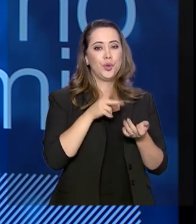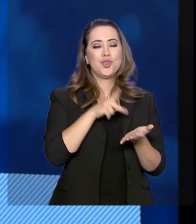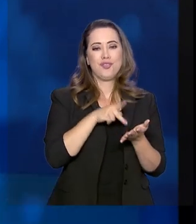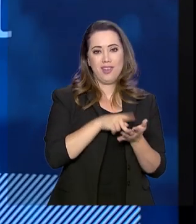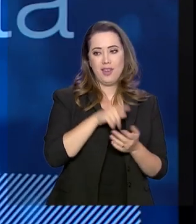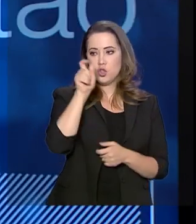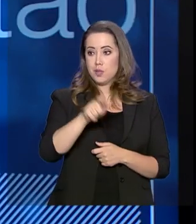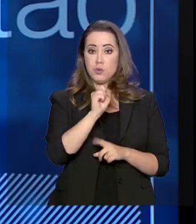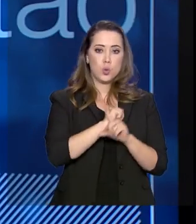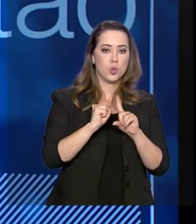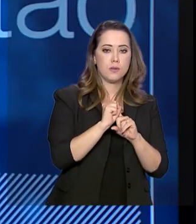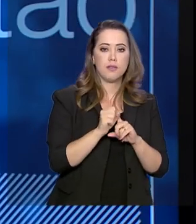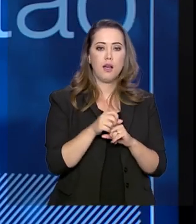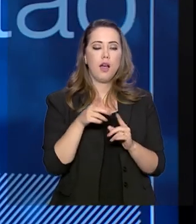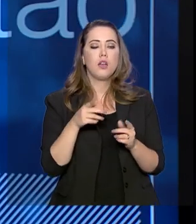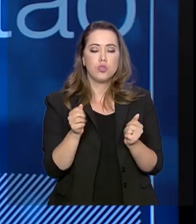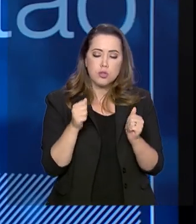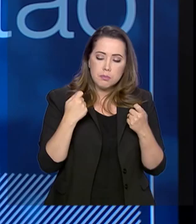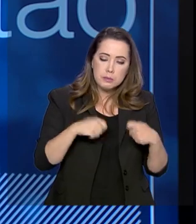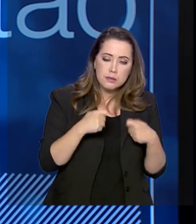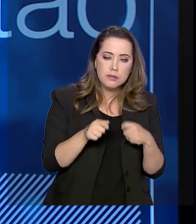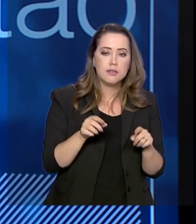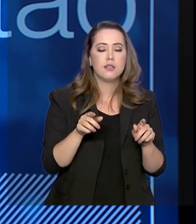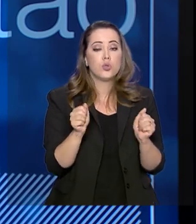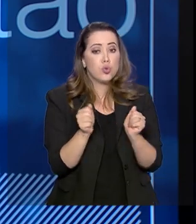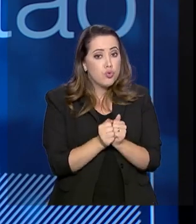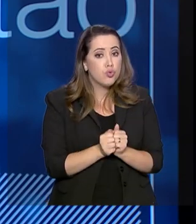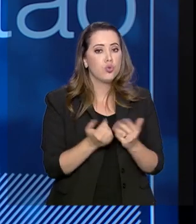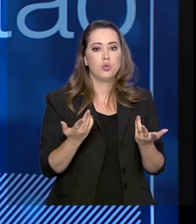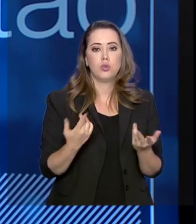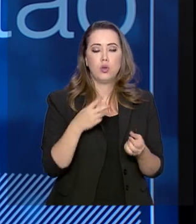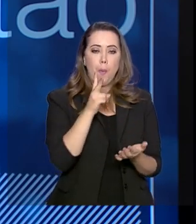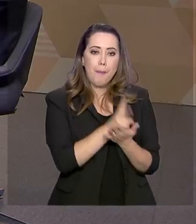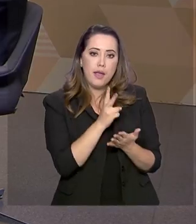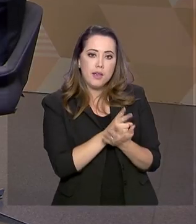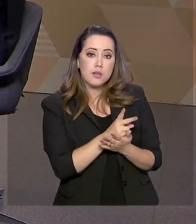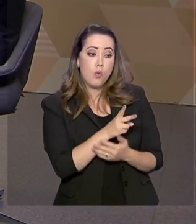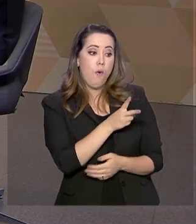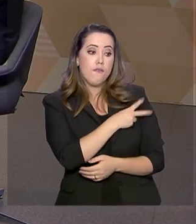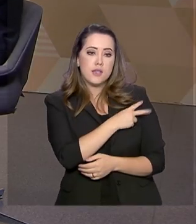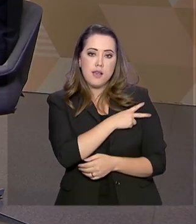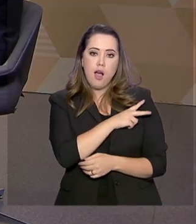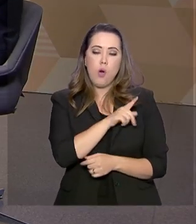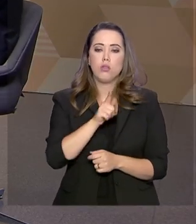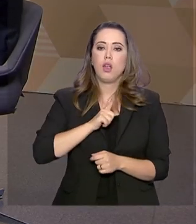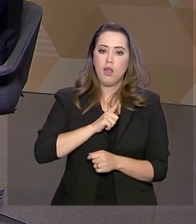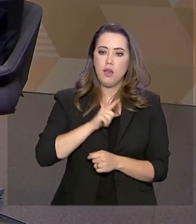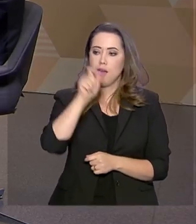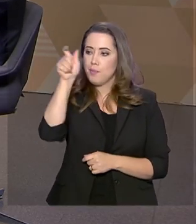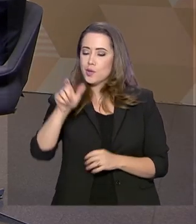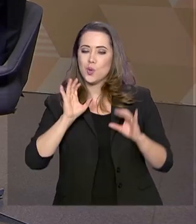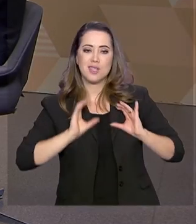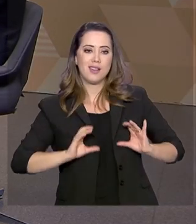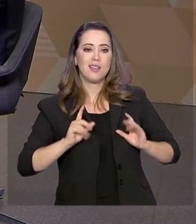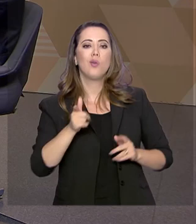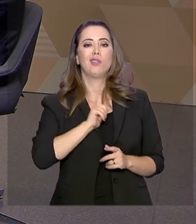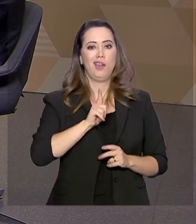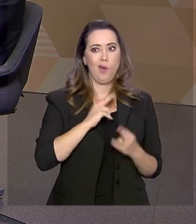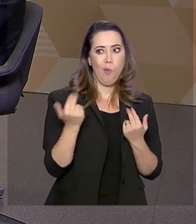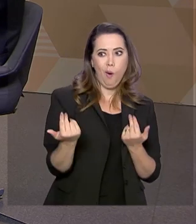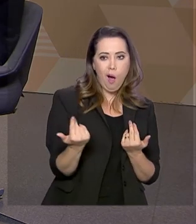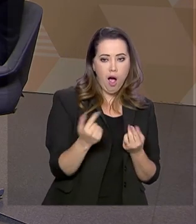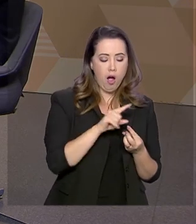é o controle social, que é feito pelo cidadão. Então, as mesmas funcionalidades que o fiscal tem, o cidadão também tem. Então, o cidadão que está